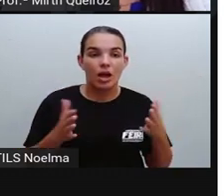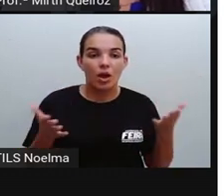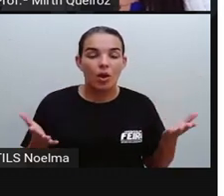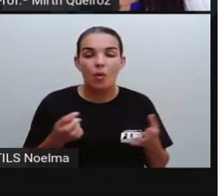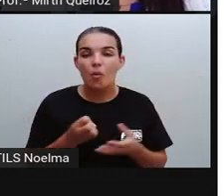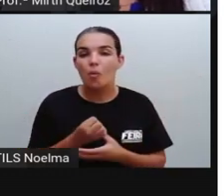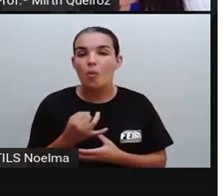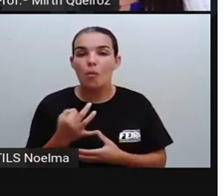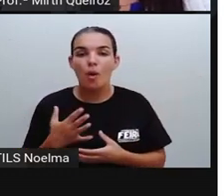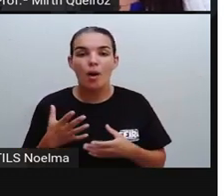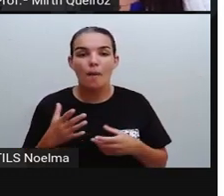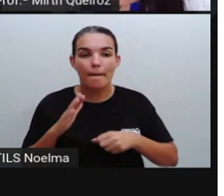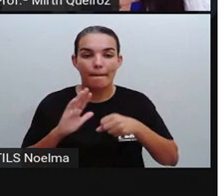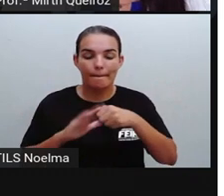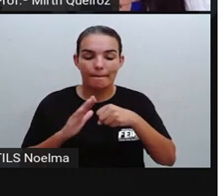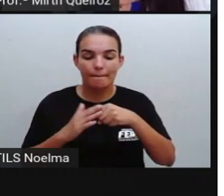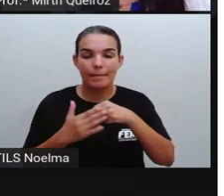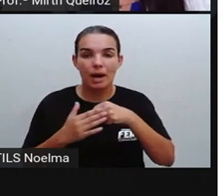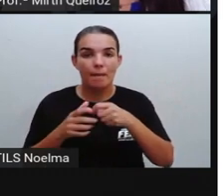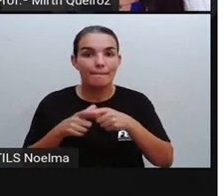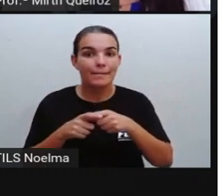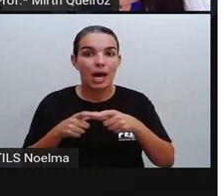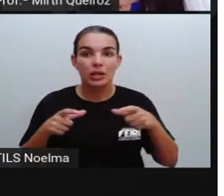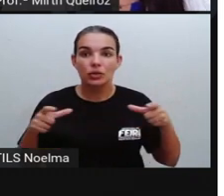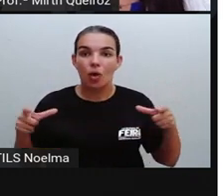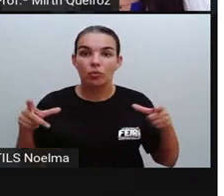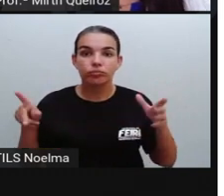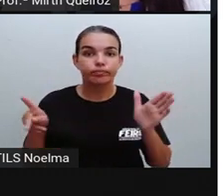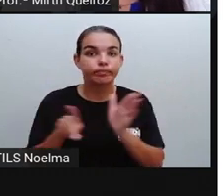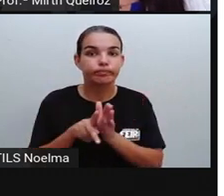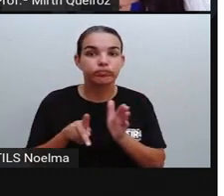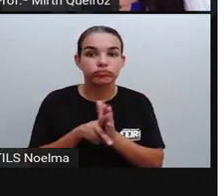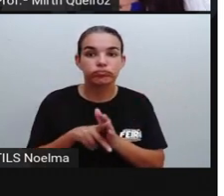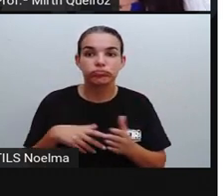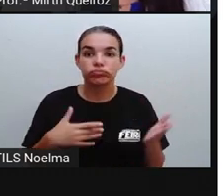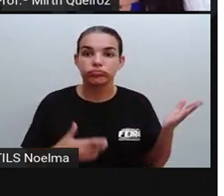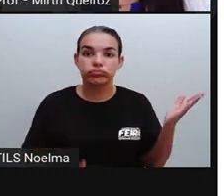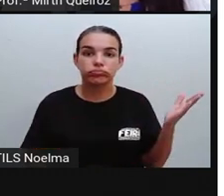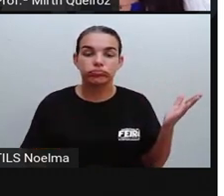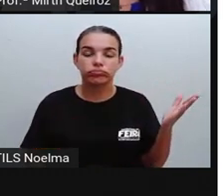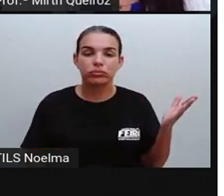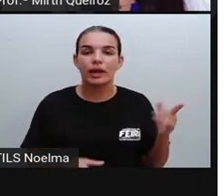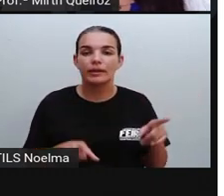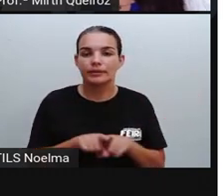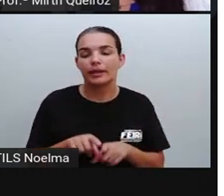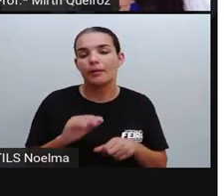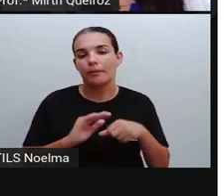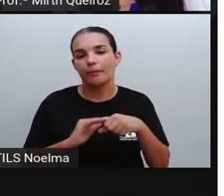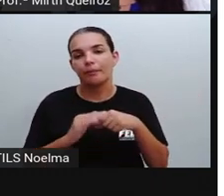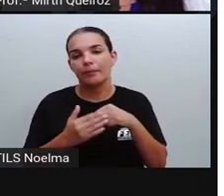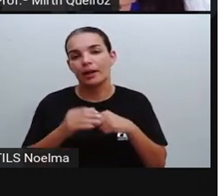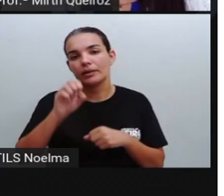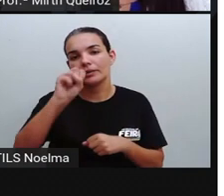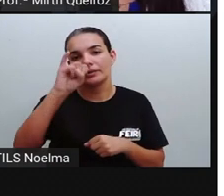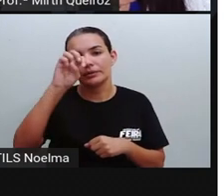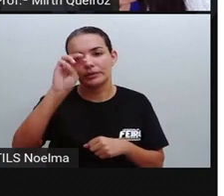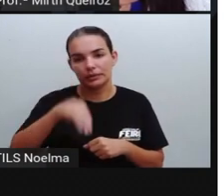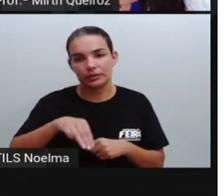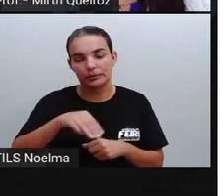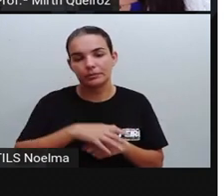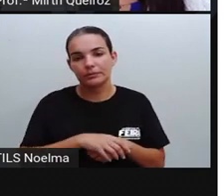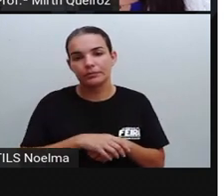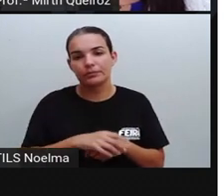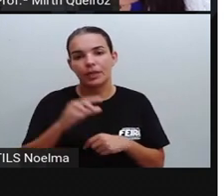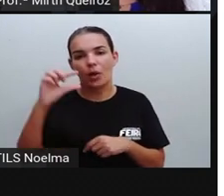bairro com maior quantidade aí de notificações de casos? Seria o sim, com dois casos. E